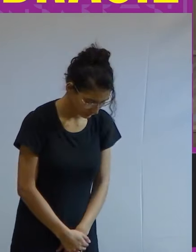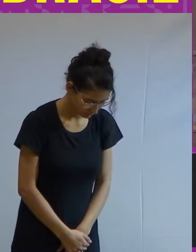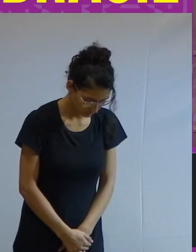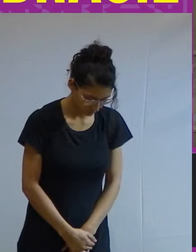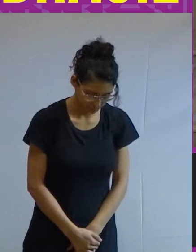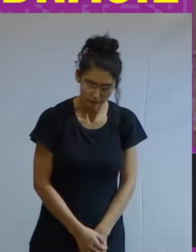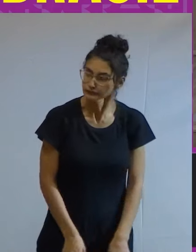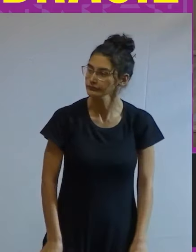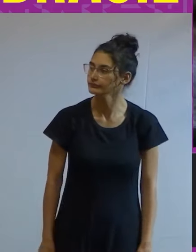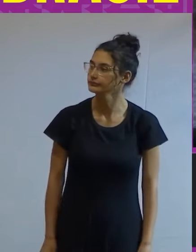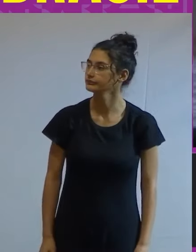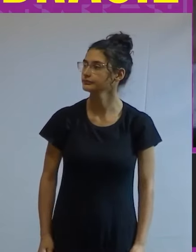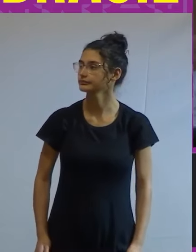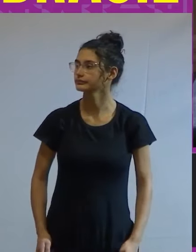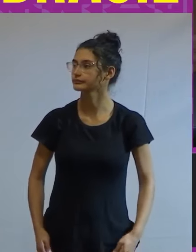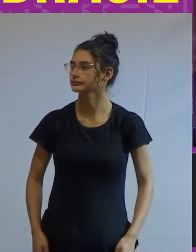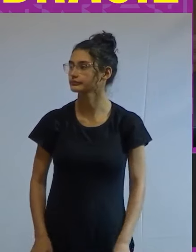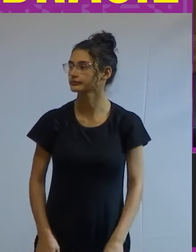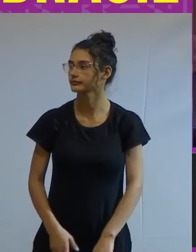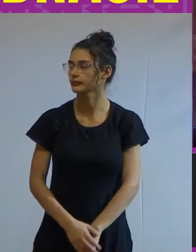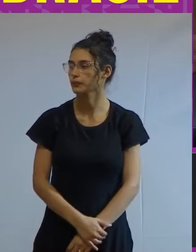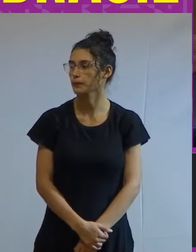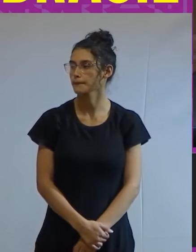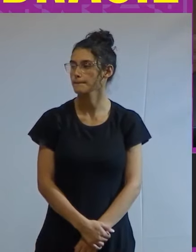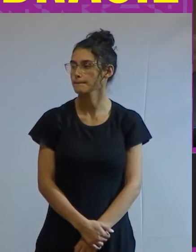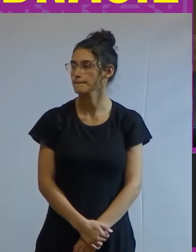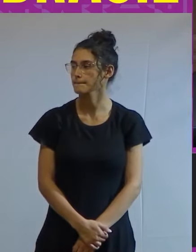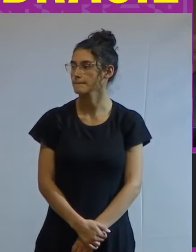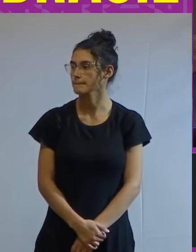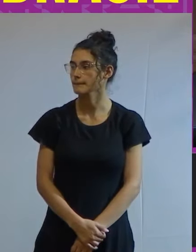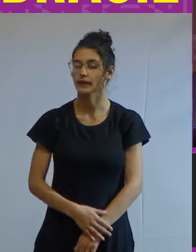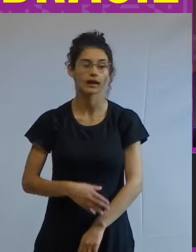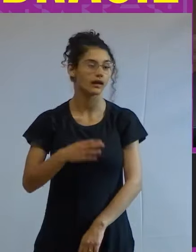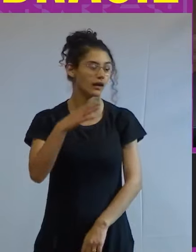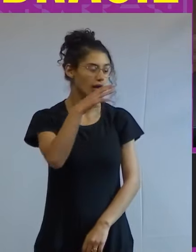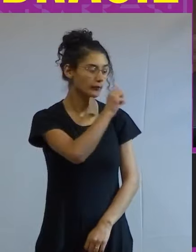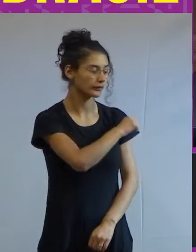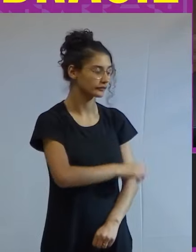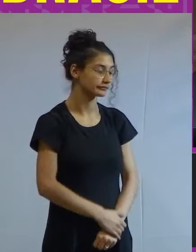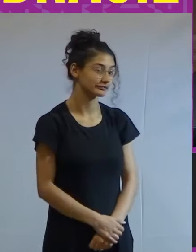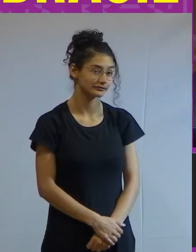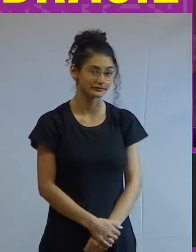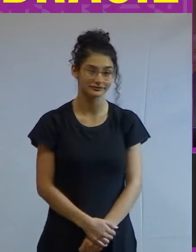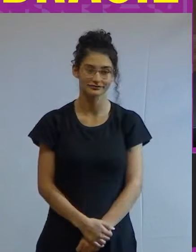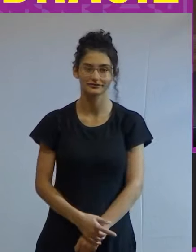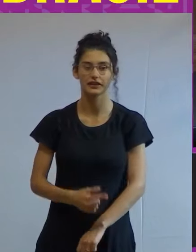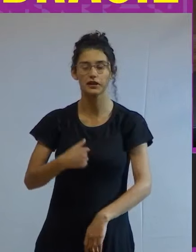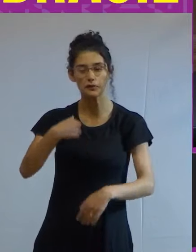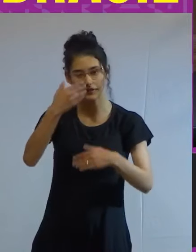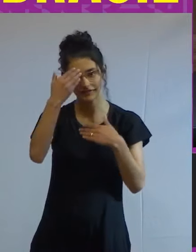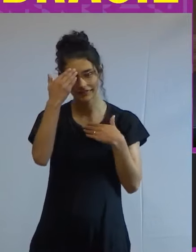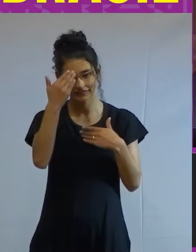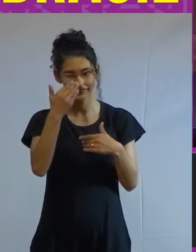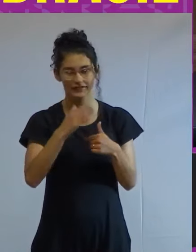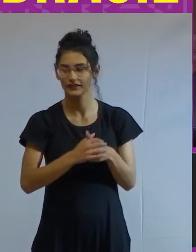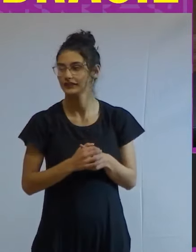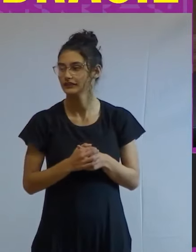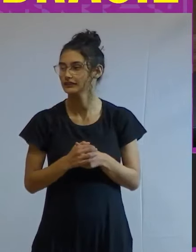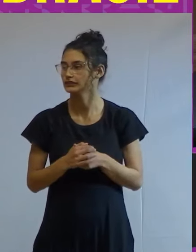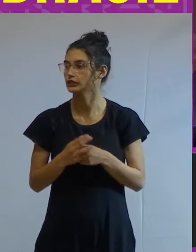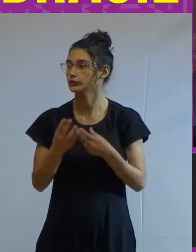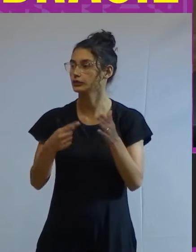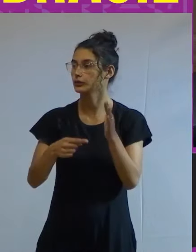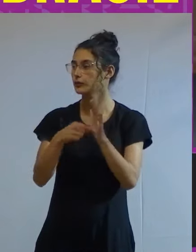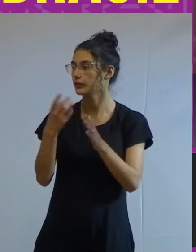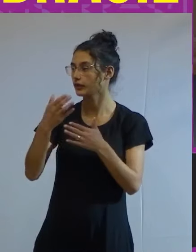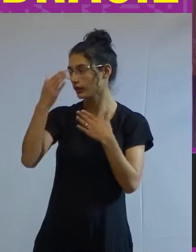eu é muito rapidamente eu agradeço muito em primeiro